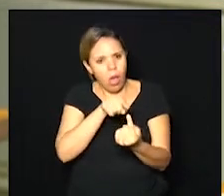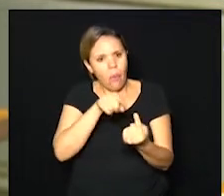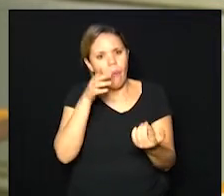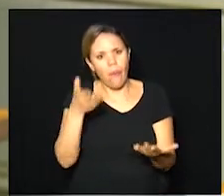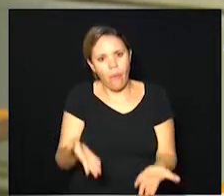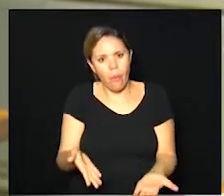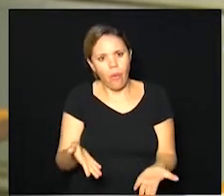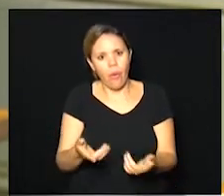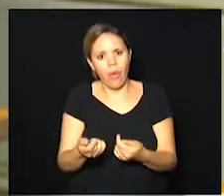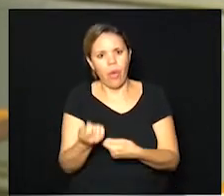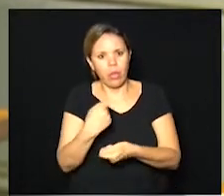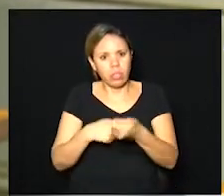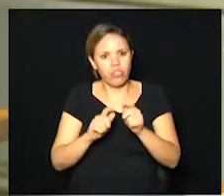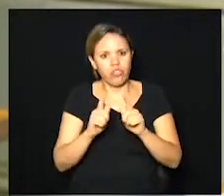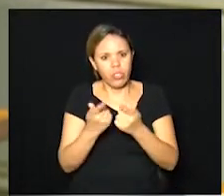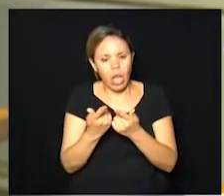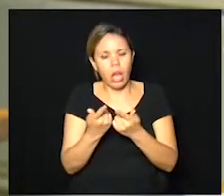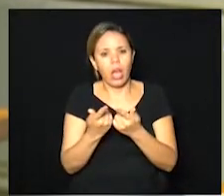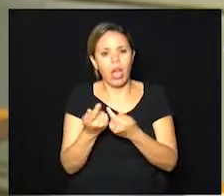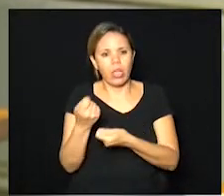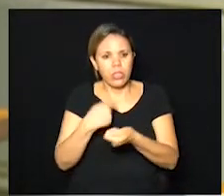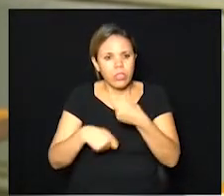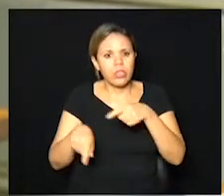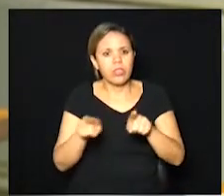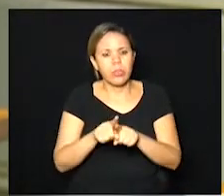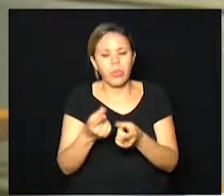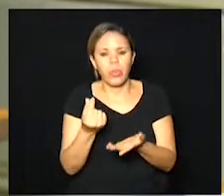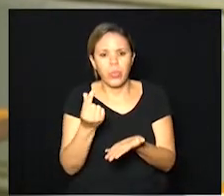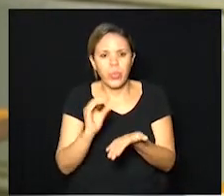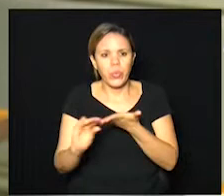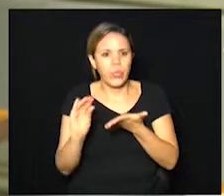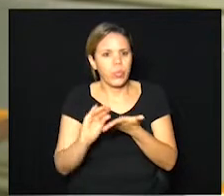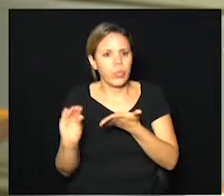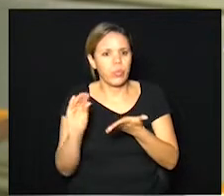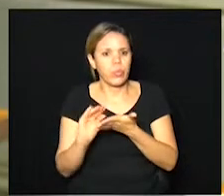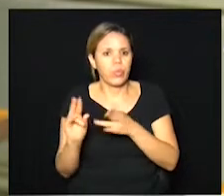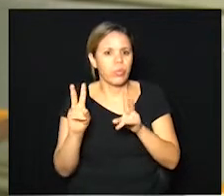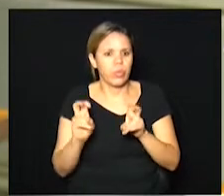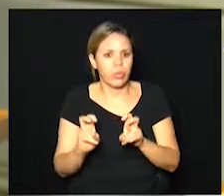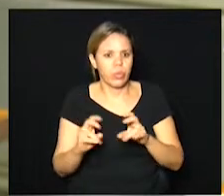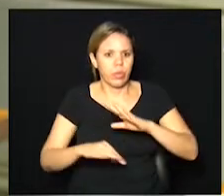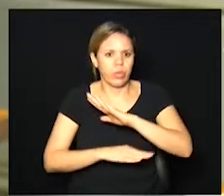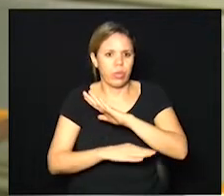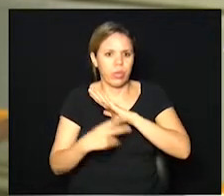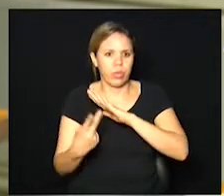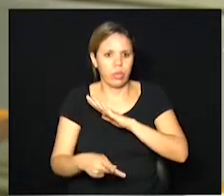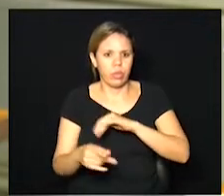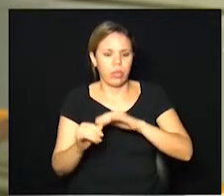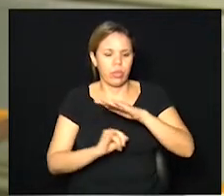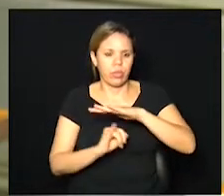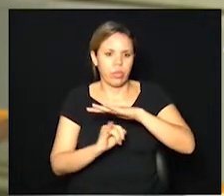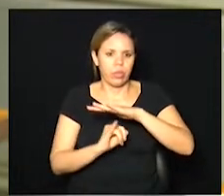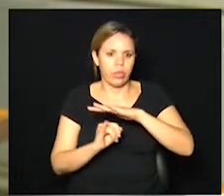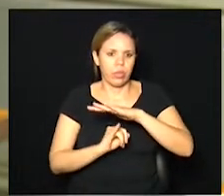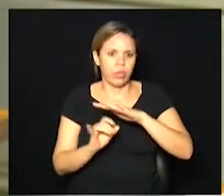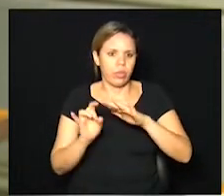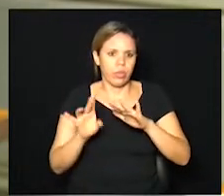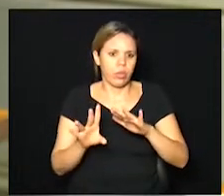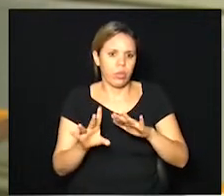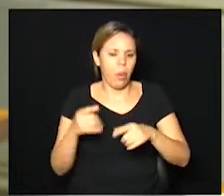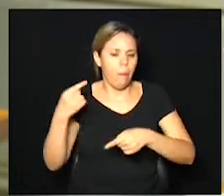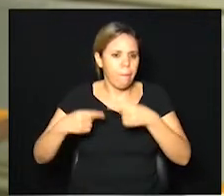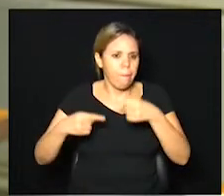A gestão, ela é administrativa também financeira nas questões da casa como instituição, não das questões